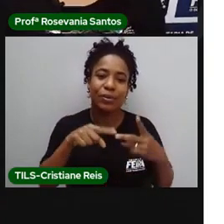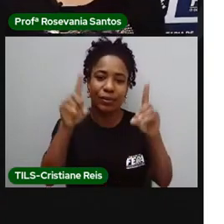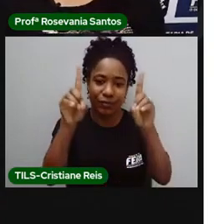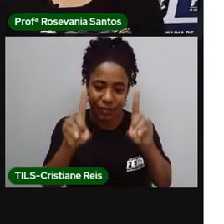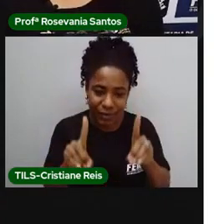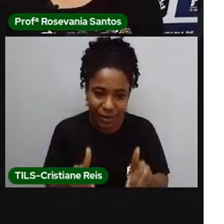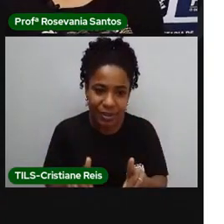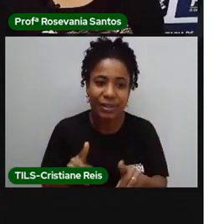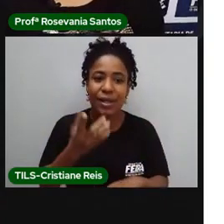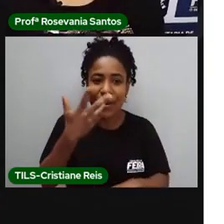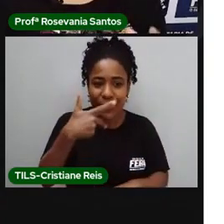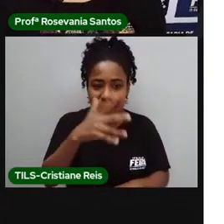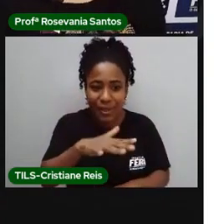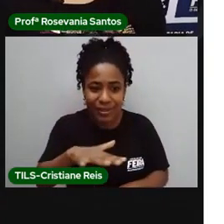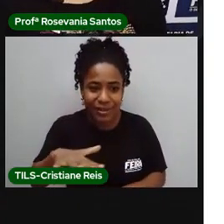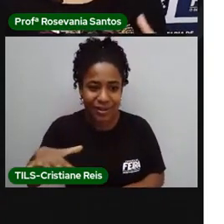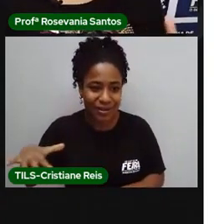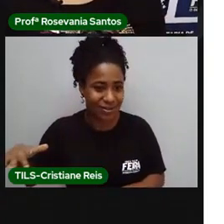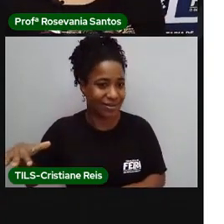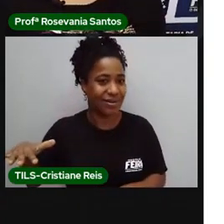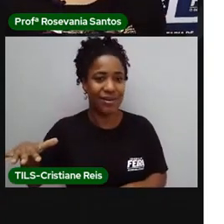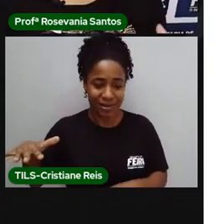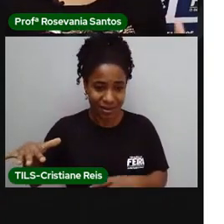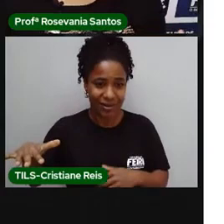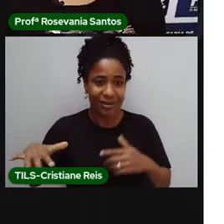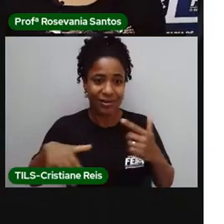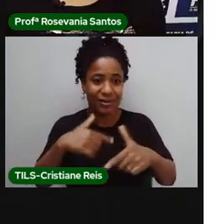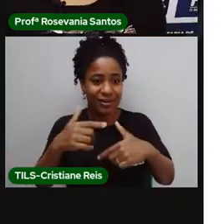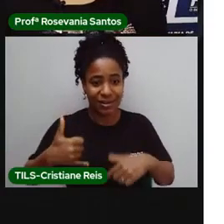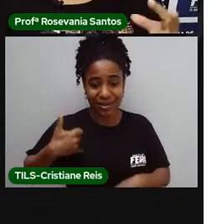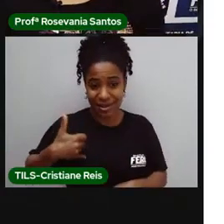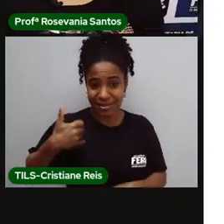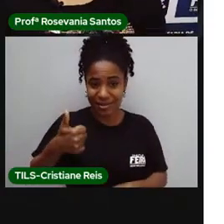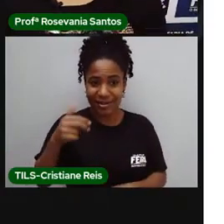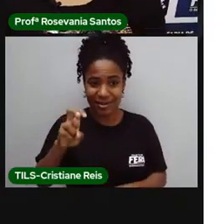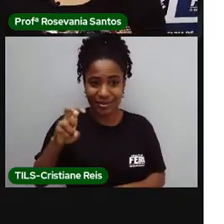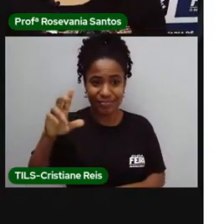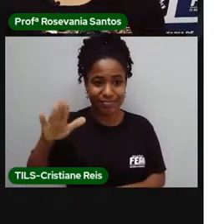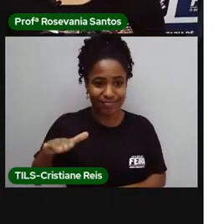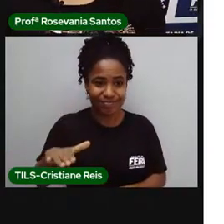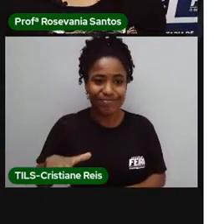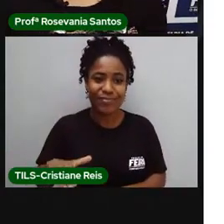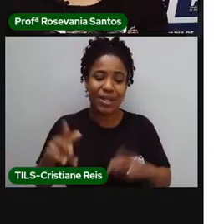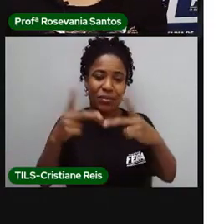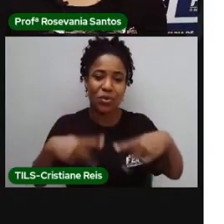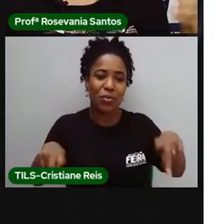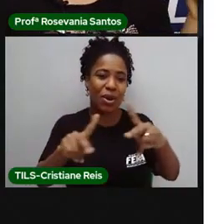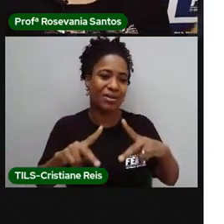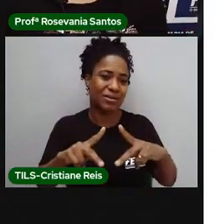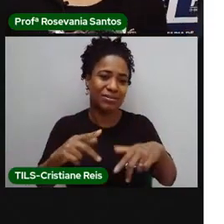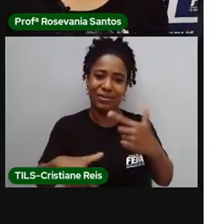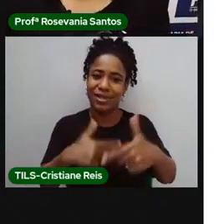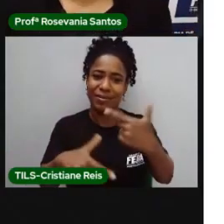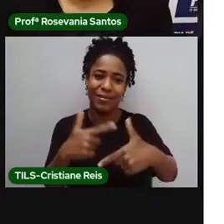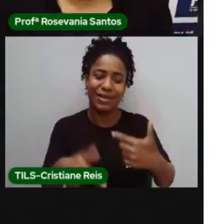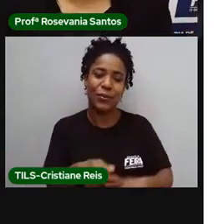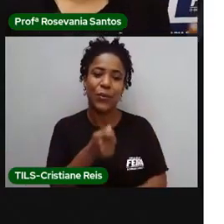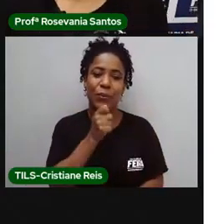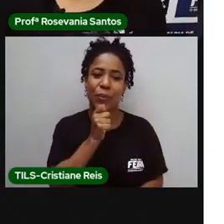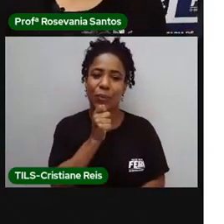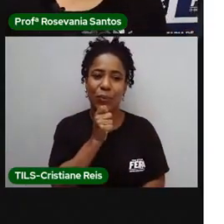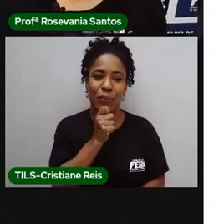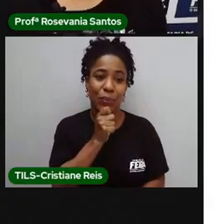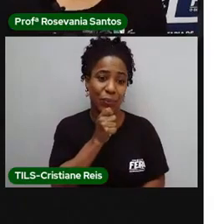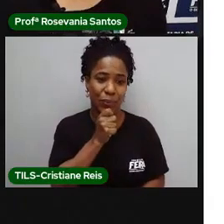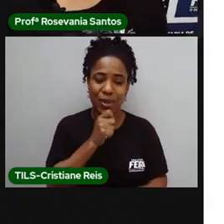físicos, das crianças, né, até menos de 15 anos, elas são consideradas população economicamente inativa,